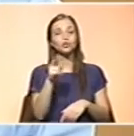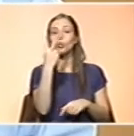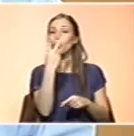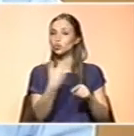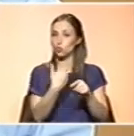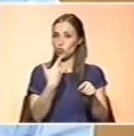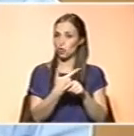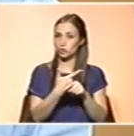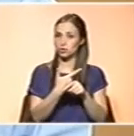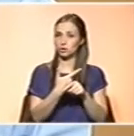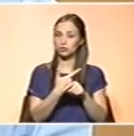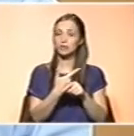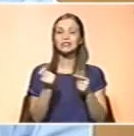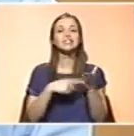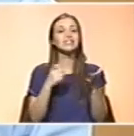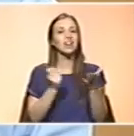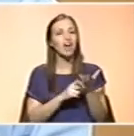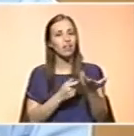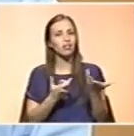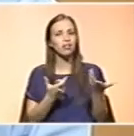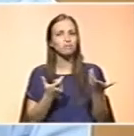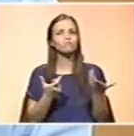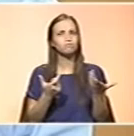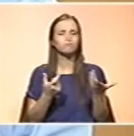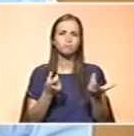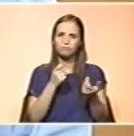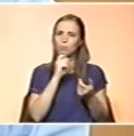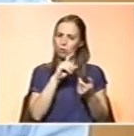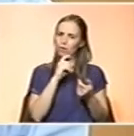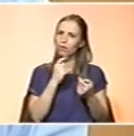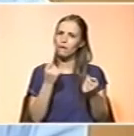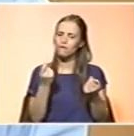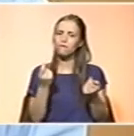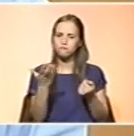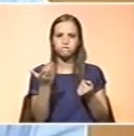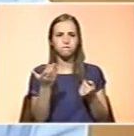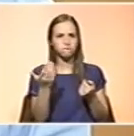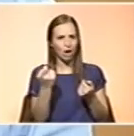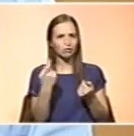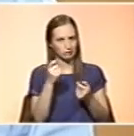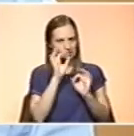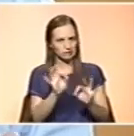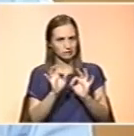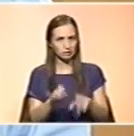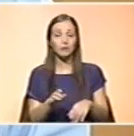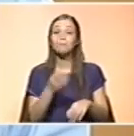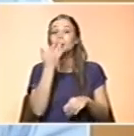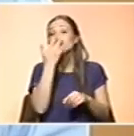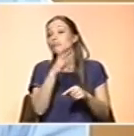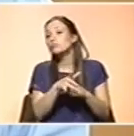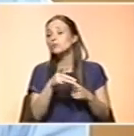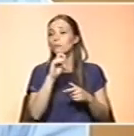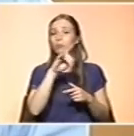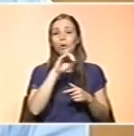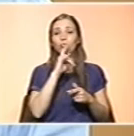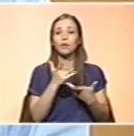superfisiológica, ou seja, que podemos precisar acima das quantidades que habitualmente estejamos a ingerir e que poderiam enquadrar